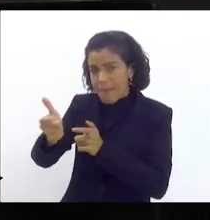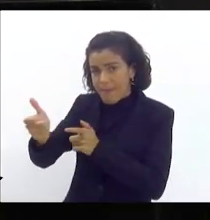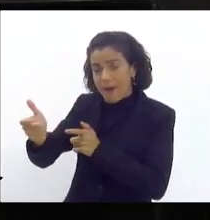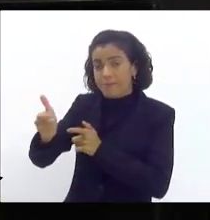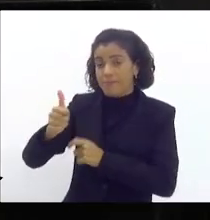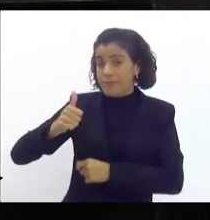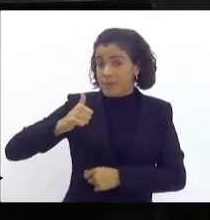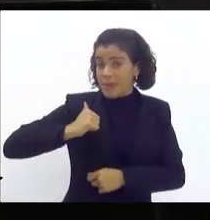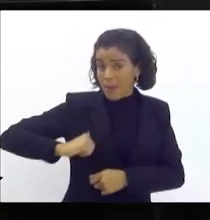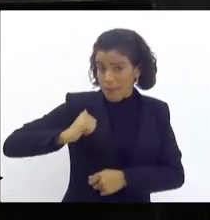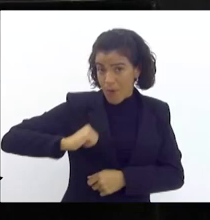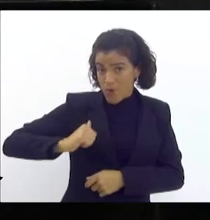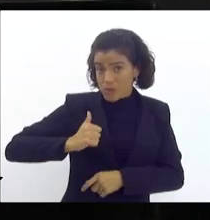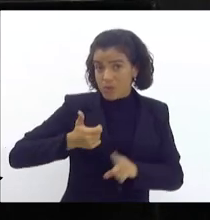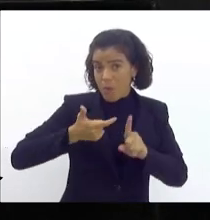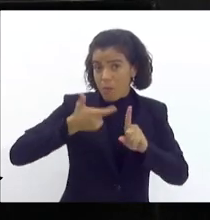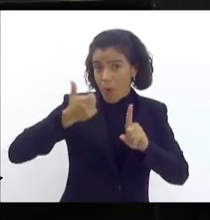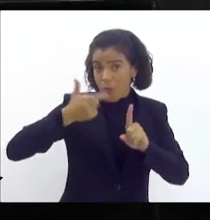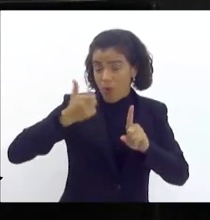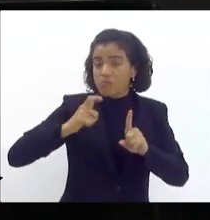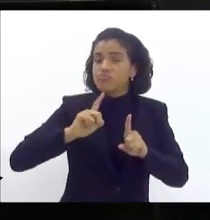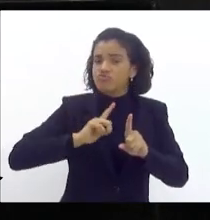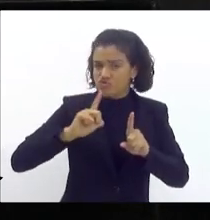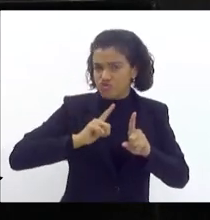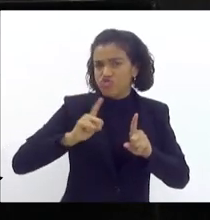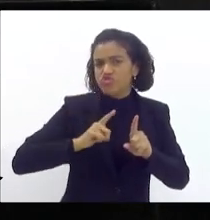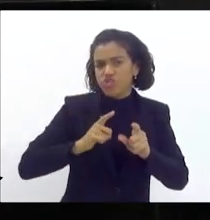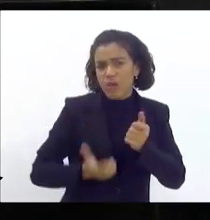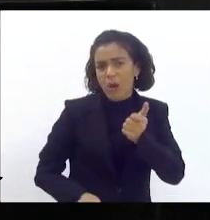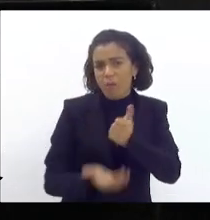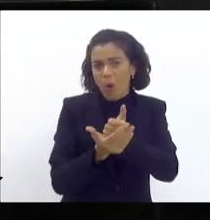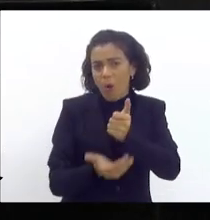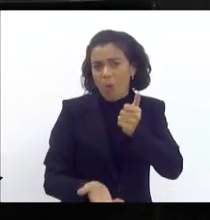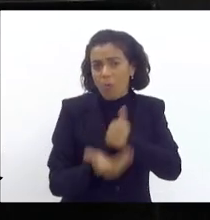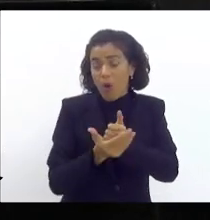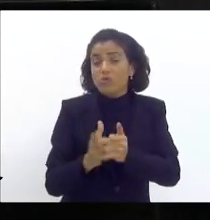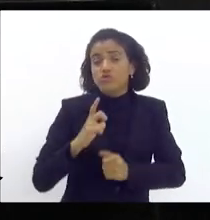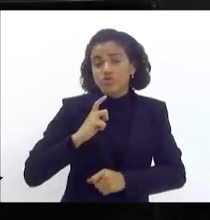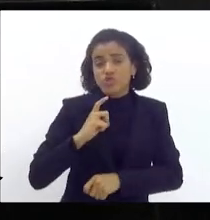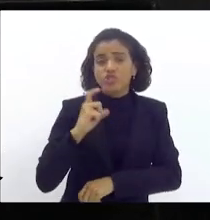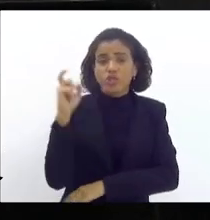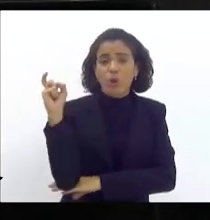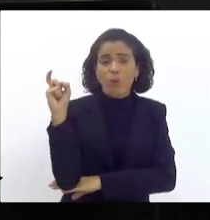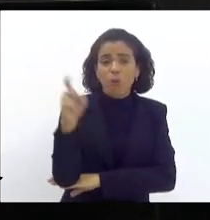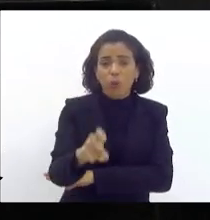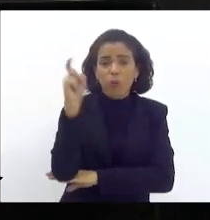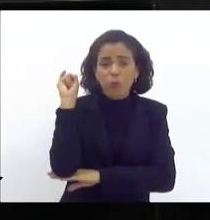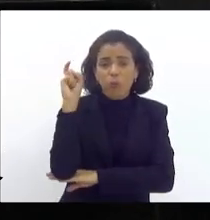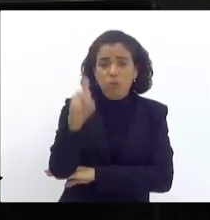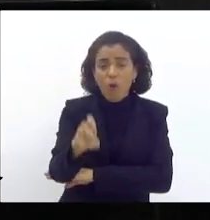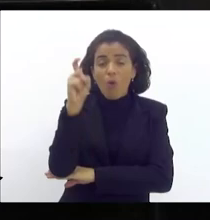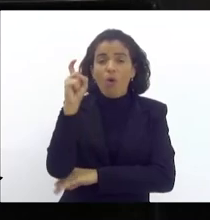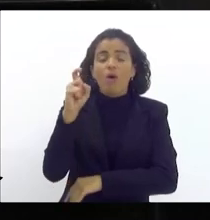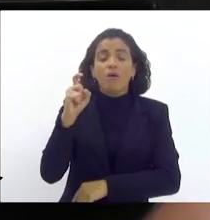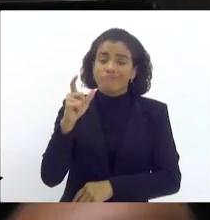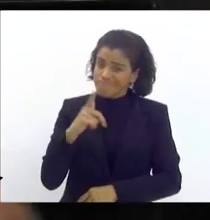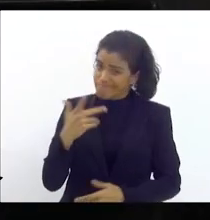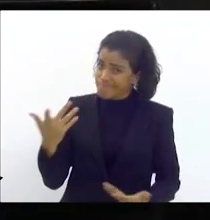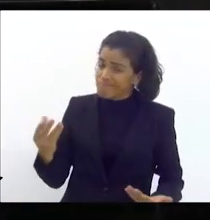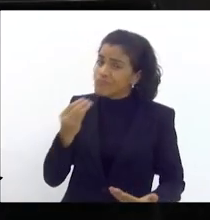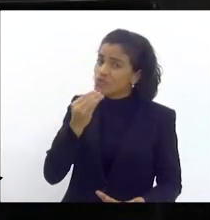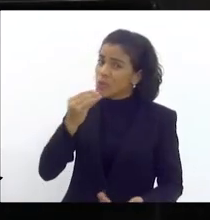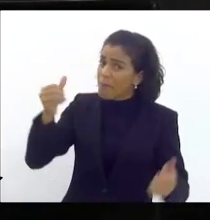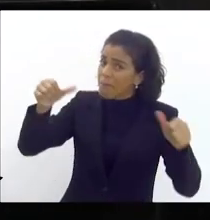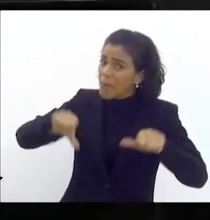bolsa do assassino havia ainda muita munição e havia um machadinho. O ataque era para ser muito maior, mas